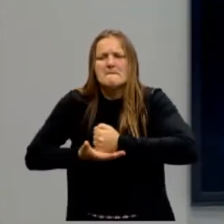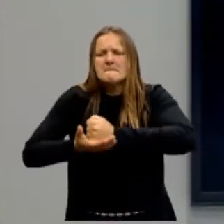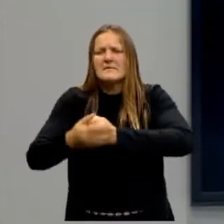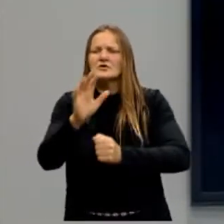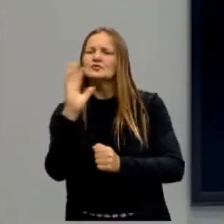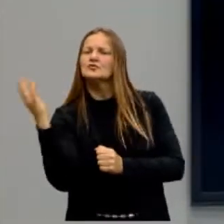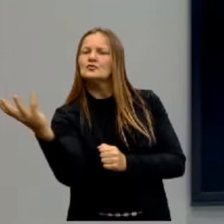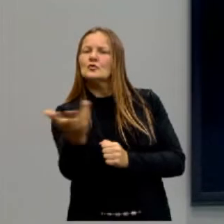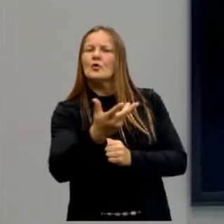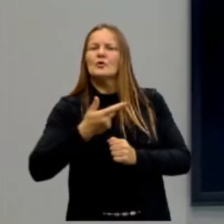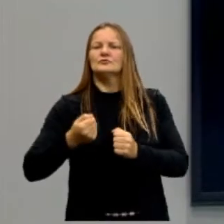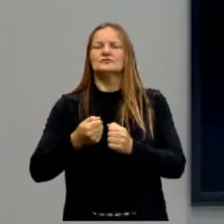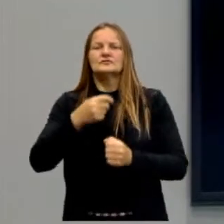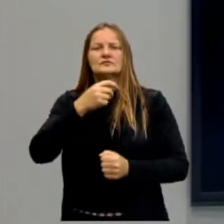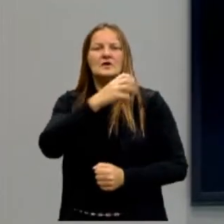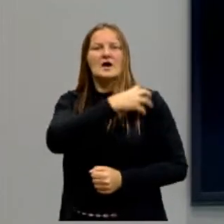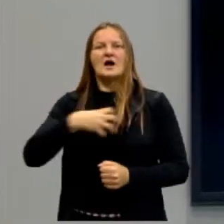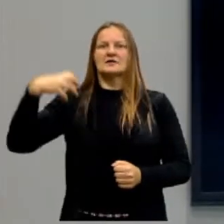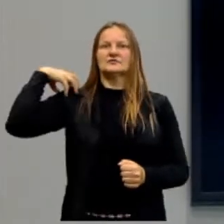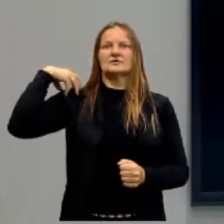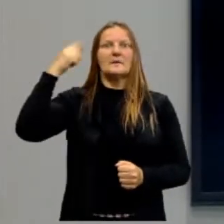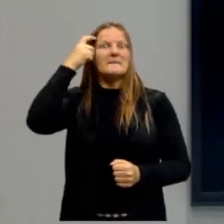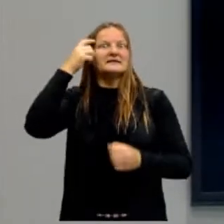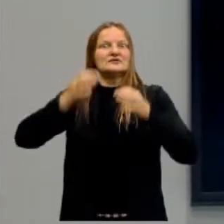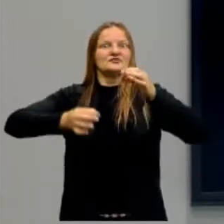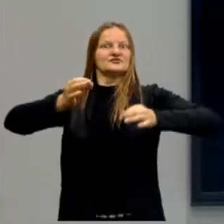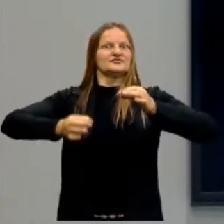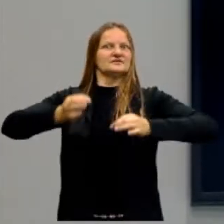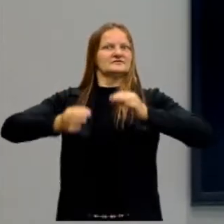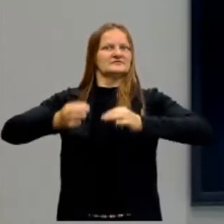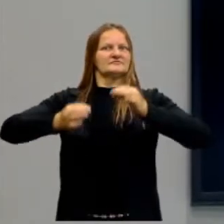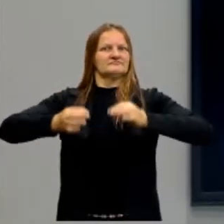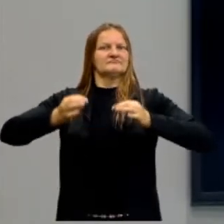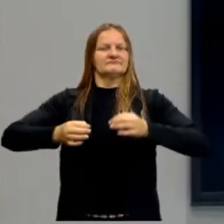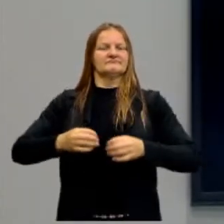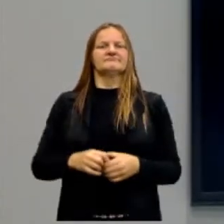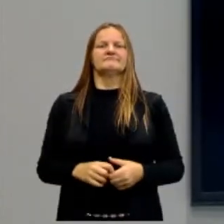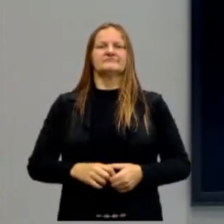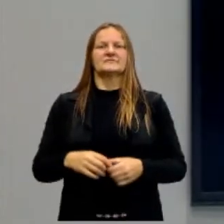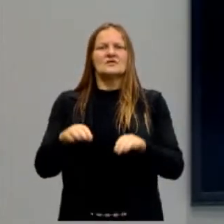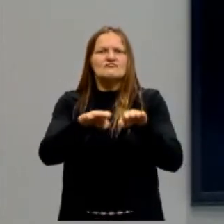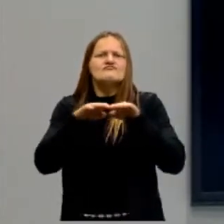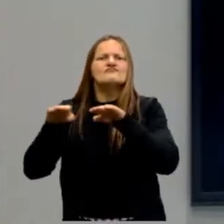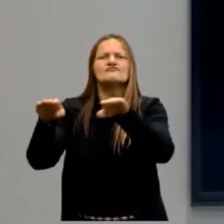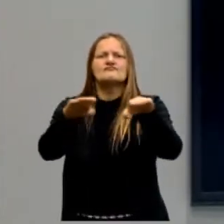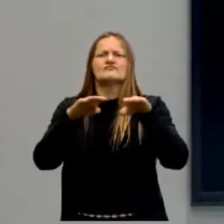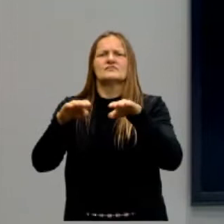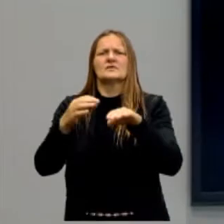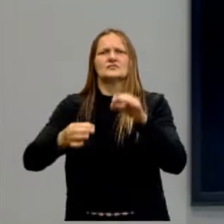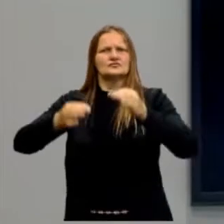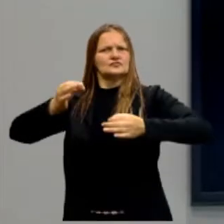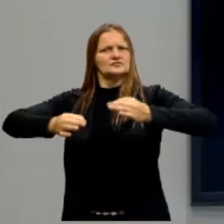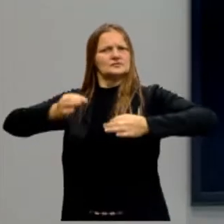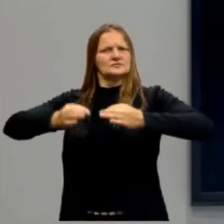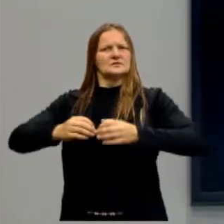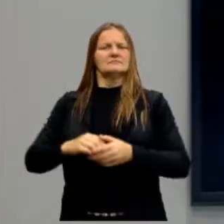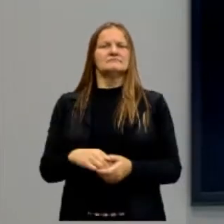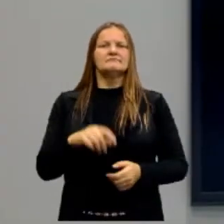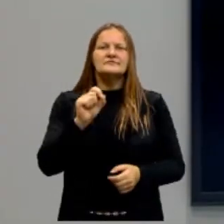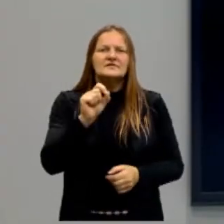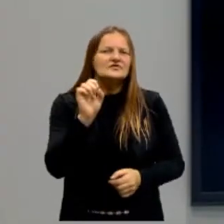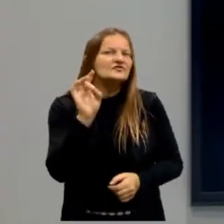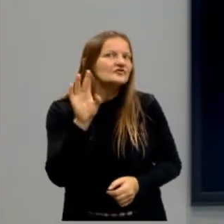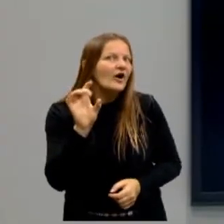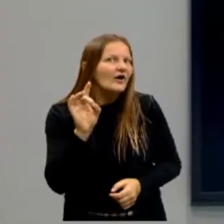Diz Aristóteles, aquele que pensa em justiça. Justiça, muito bem. Igualdade para todos. Ótimo. E aí, ficamos só nesses?